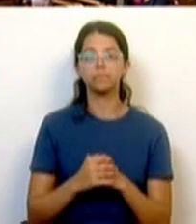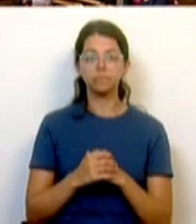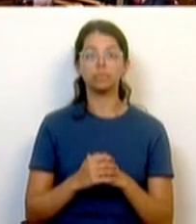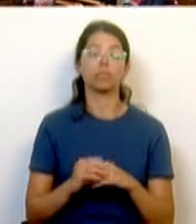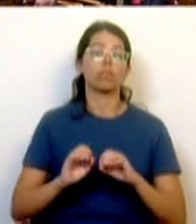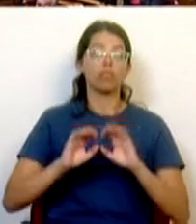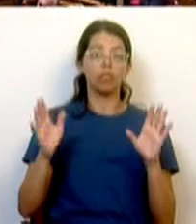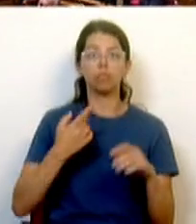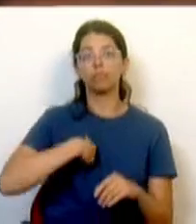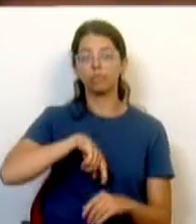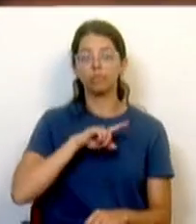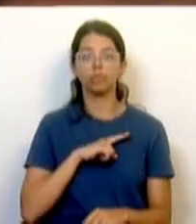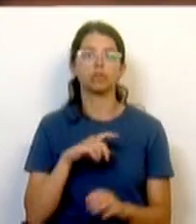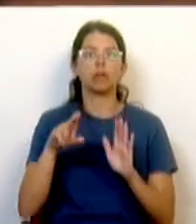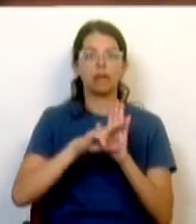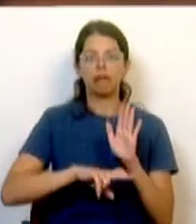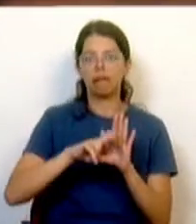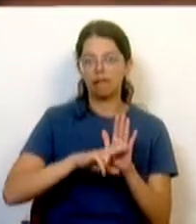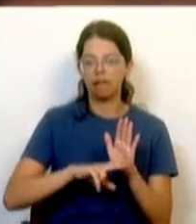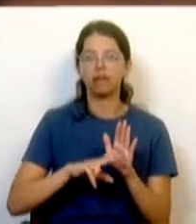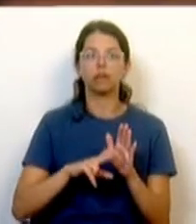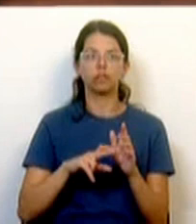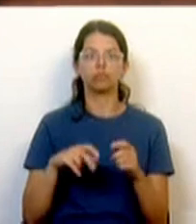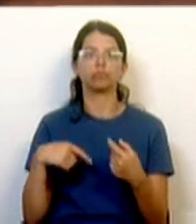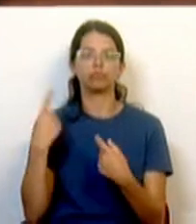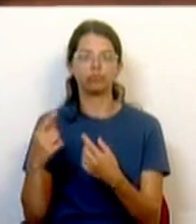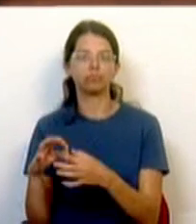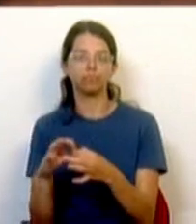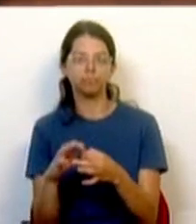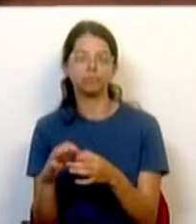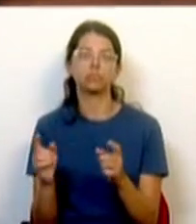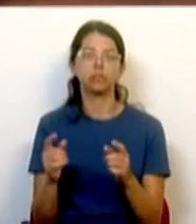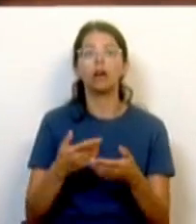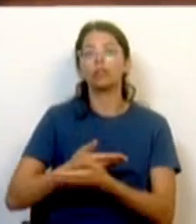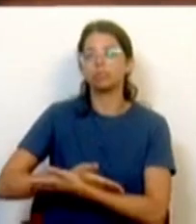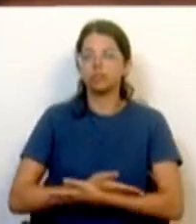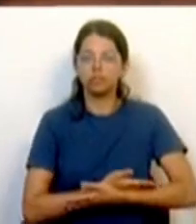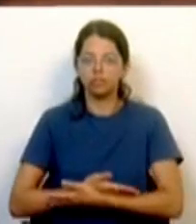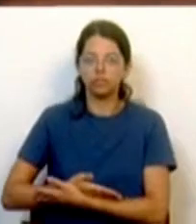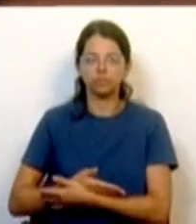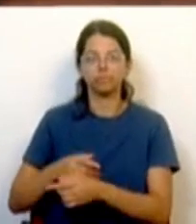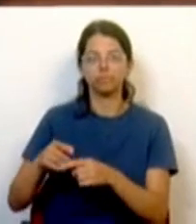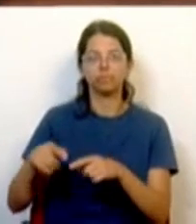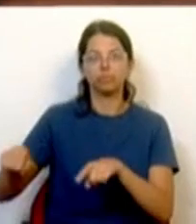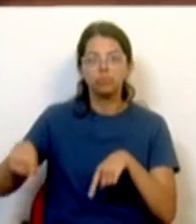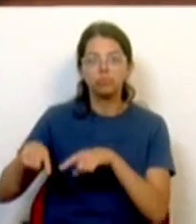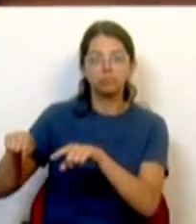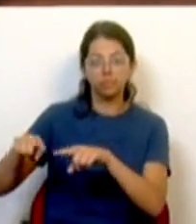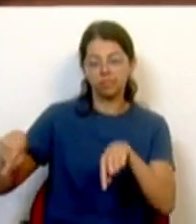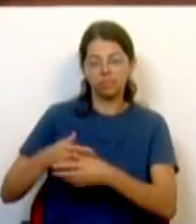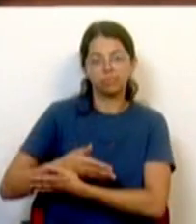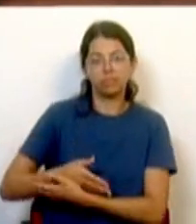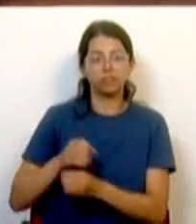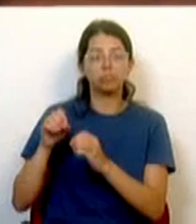Naturalmente, não aplicamos estas regras aos berçários, pelas rações evidentes, de salvaguarda da